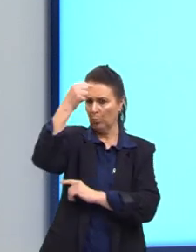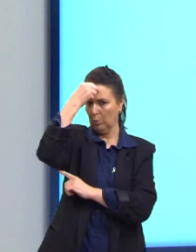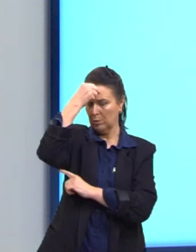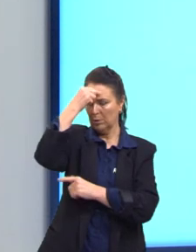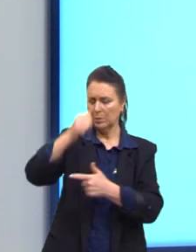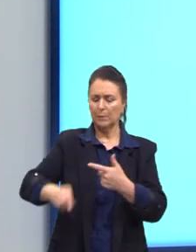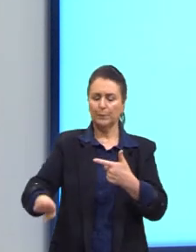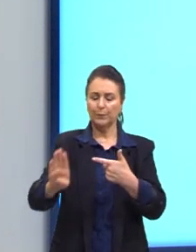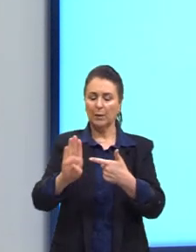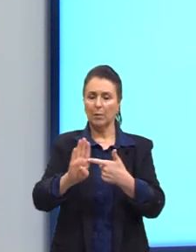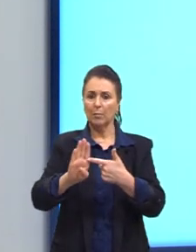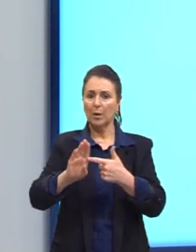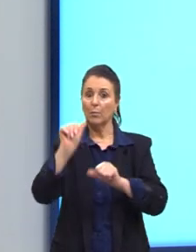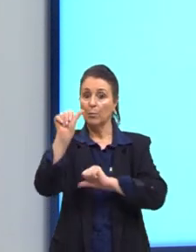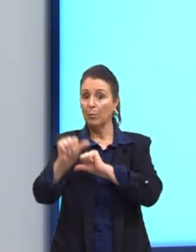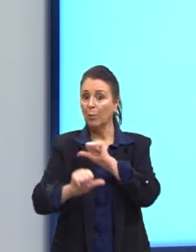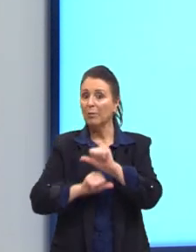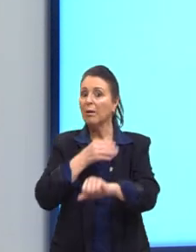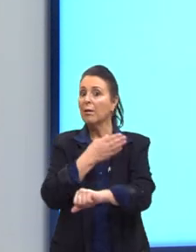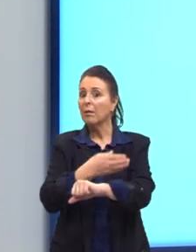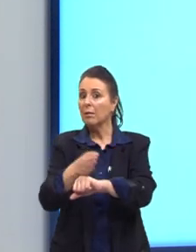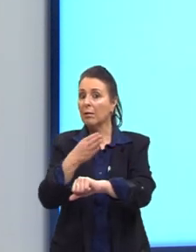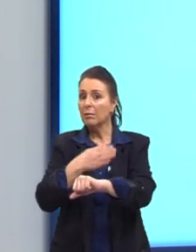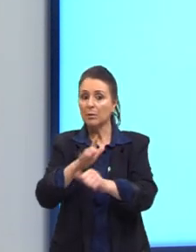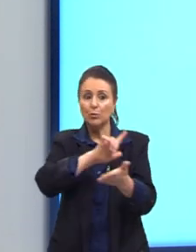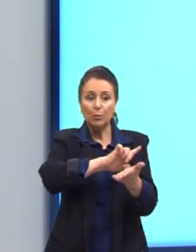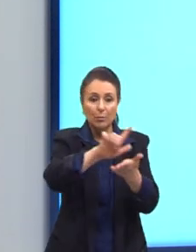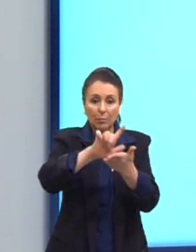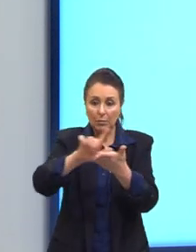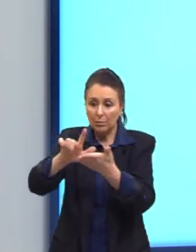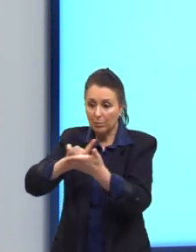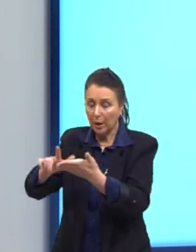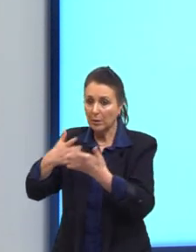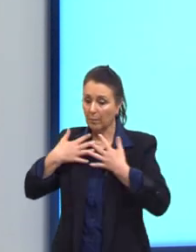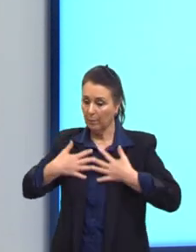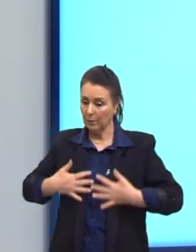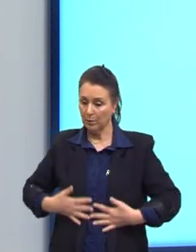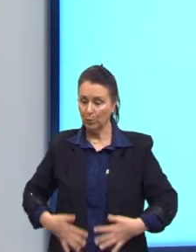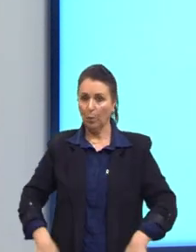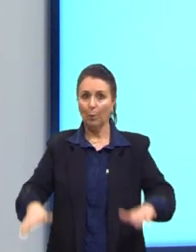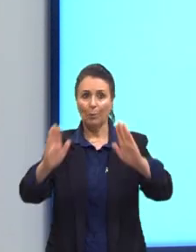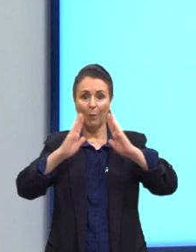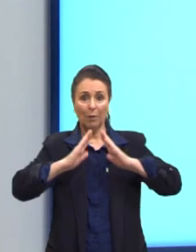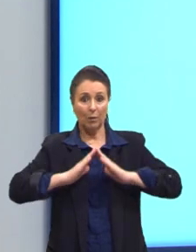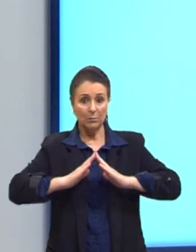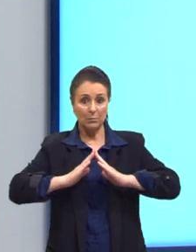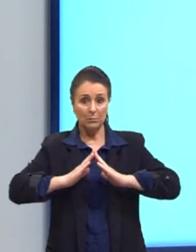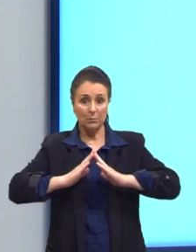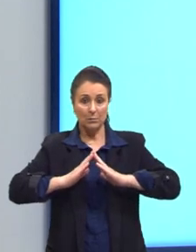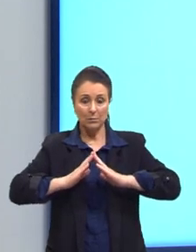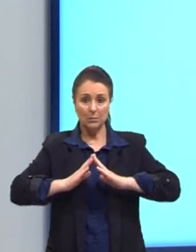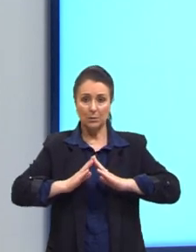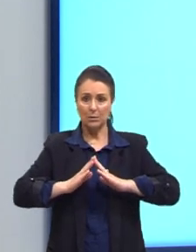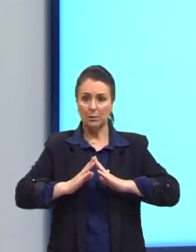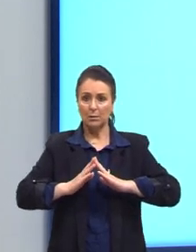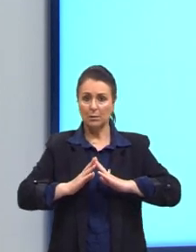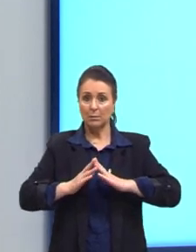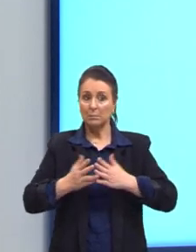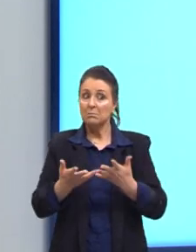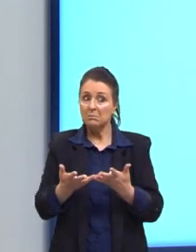Letra B, alterar os hábitos de higienização pessoal e residencial. É para a gente ficar mais porquinho?